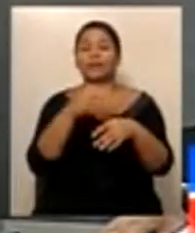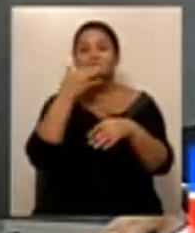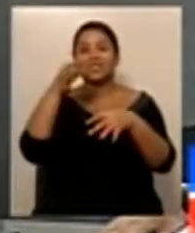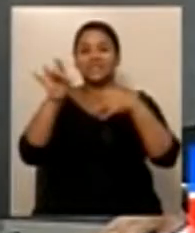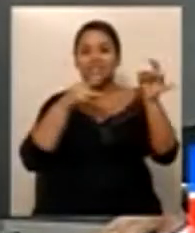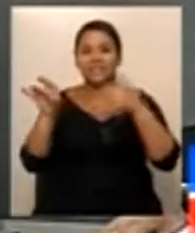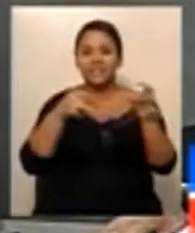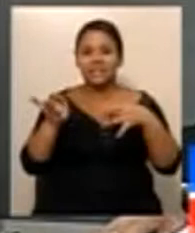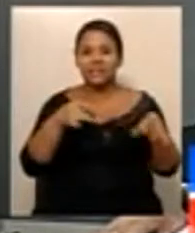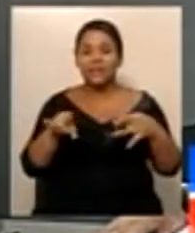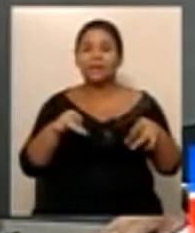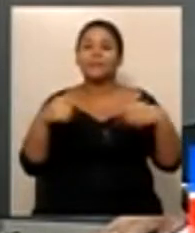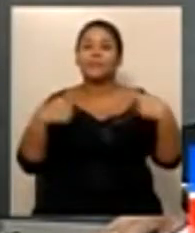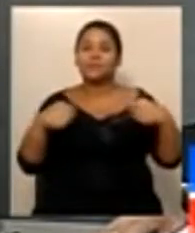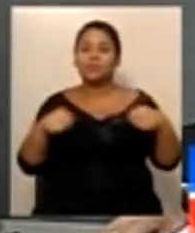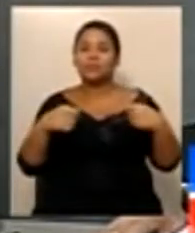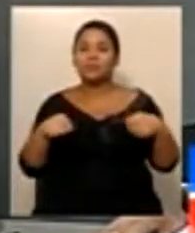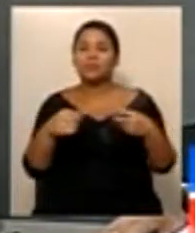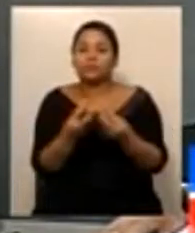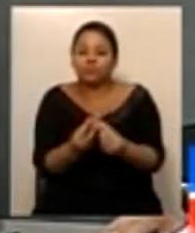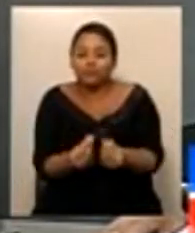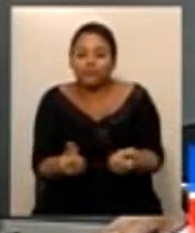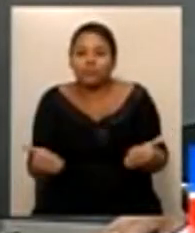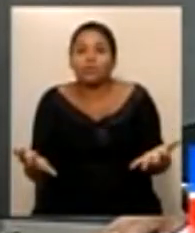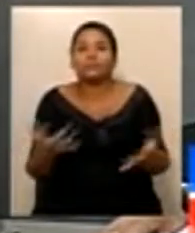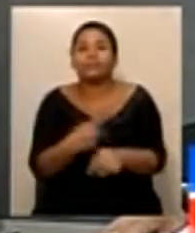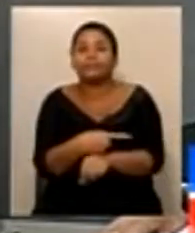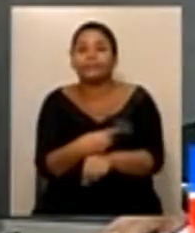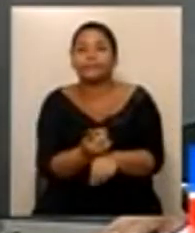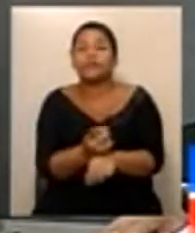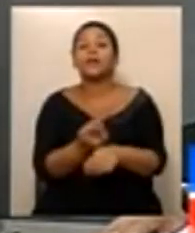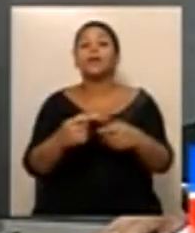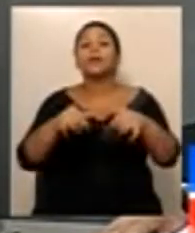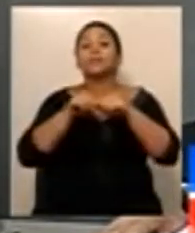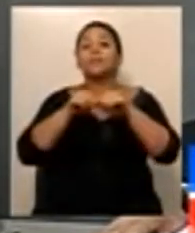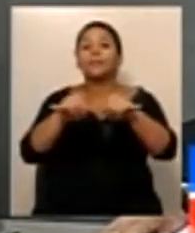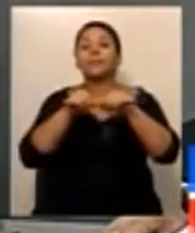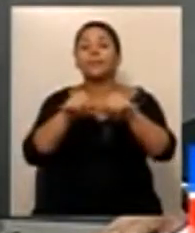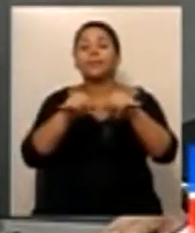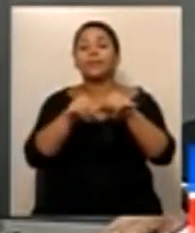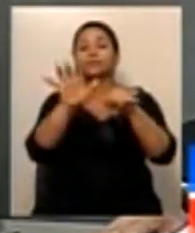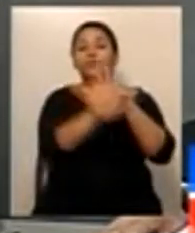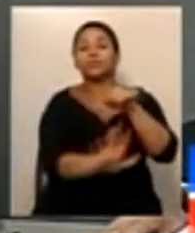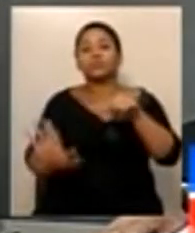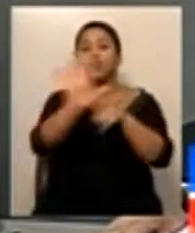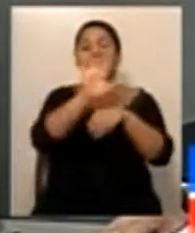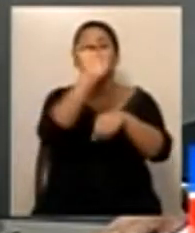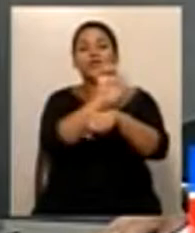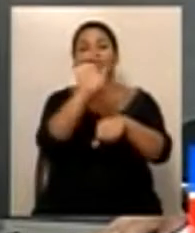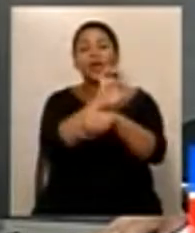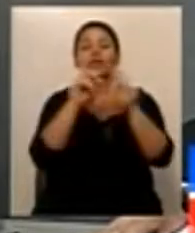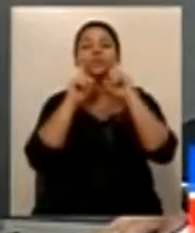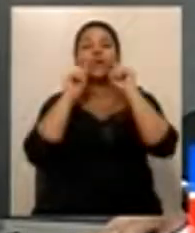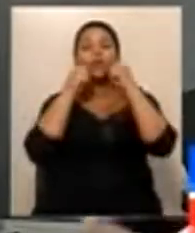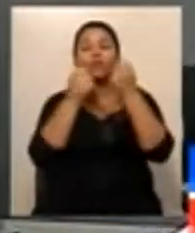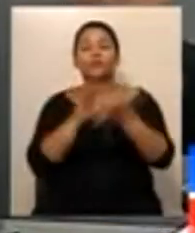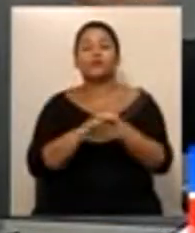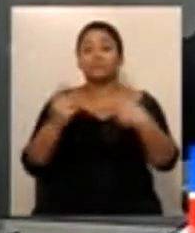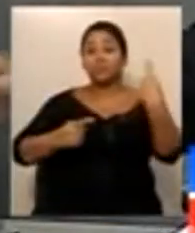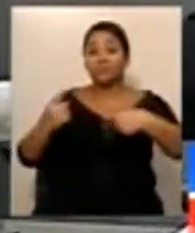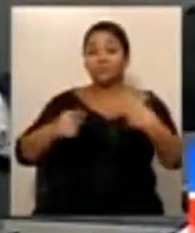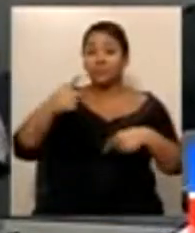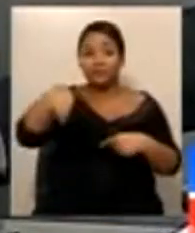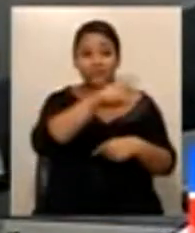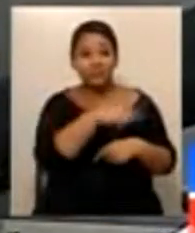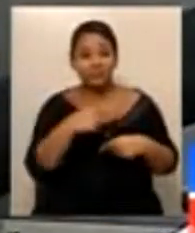produtos e mercadorias a serem utilizadas nos estabelecimentos comerciais em todo o território alagoano. Em discussão,